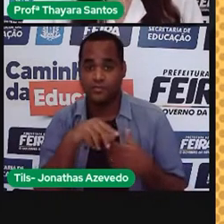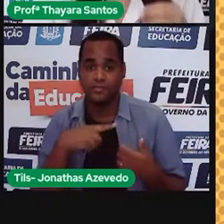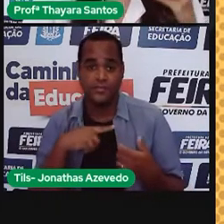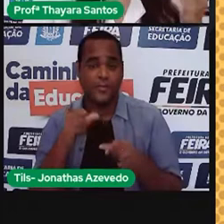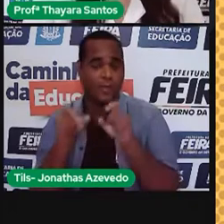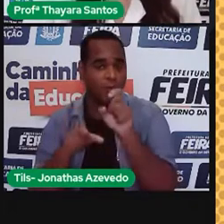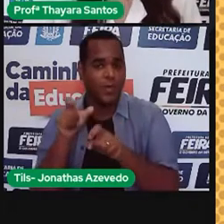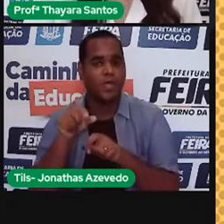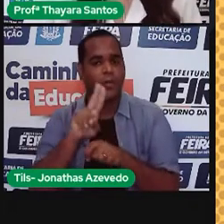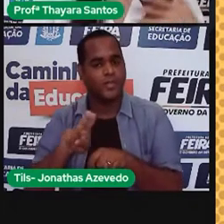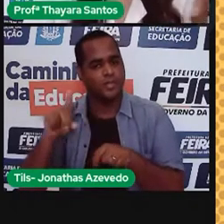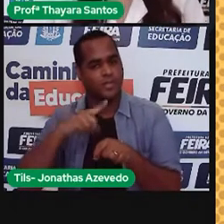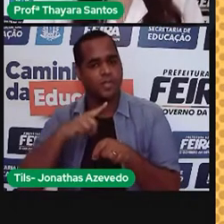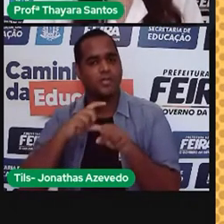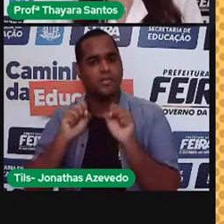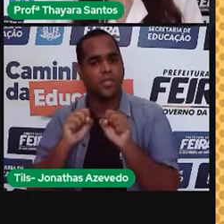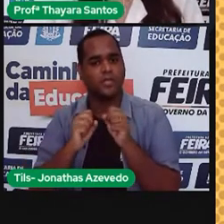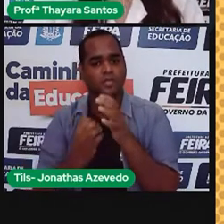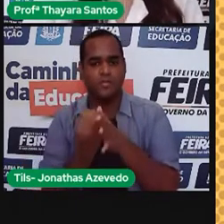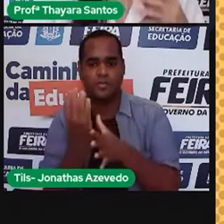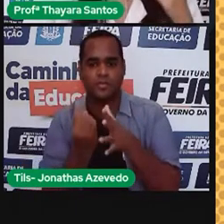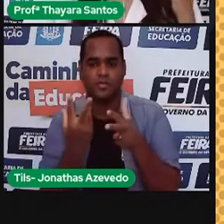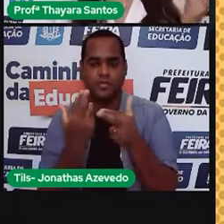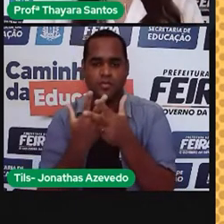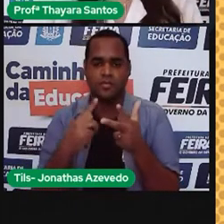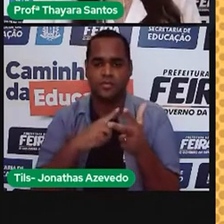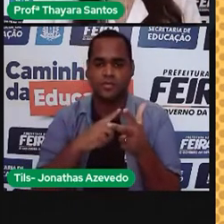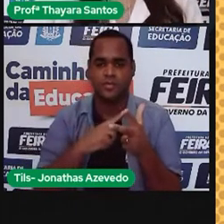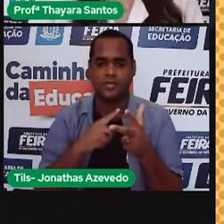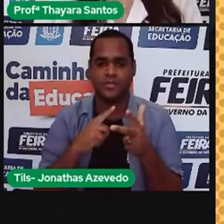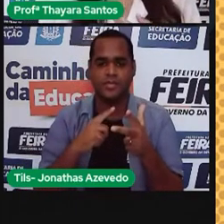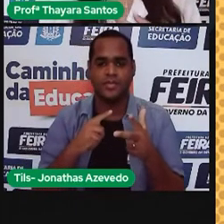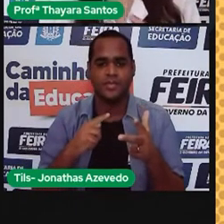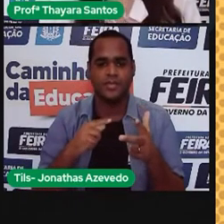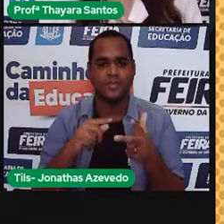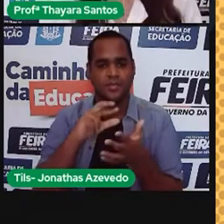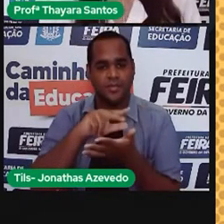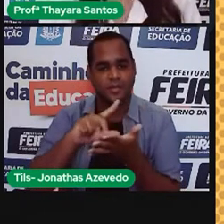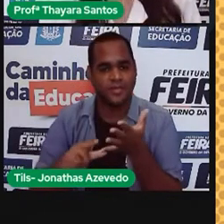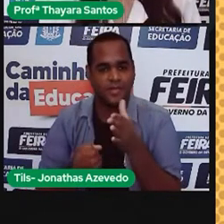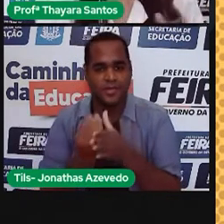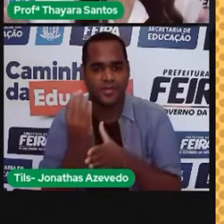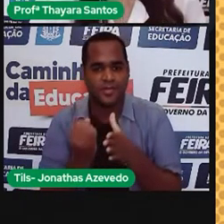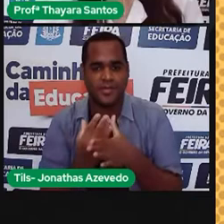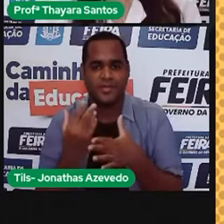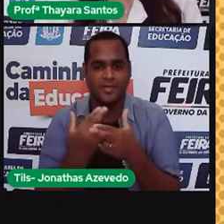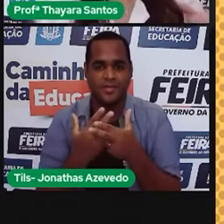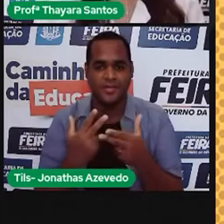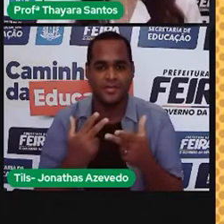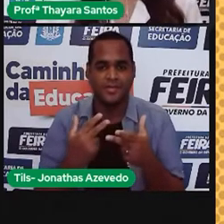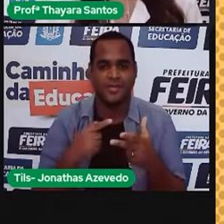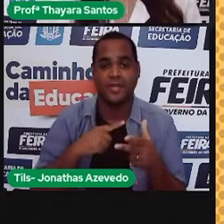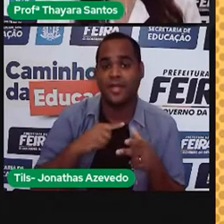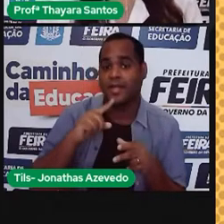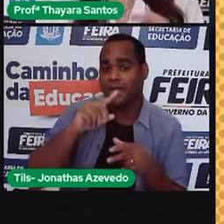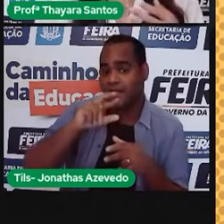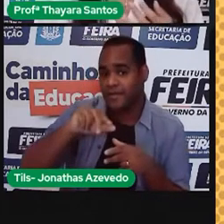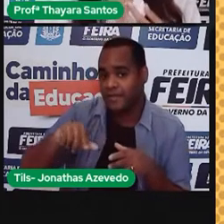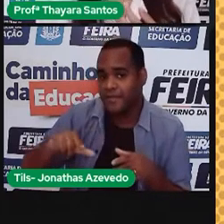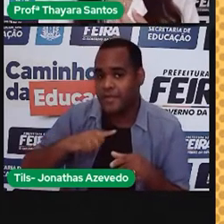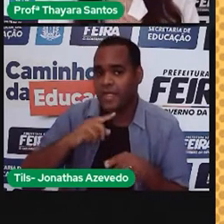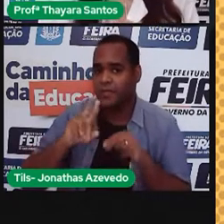Então, não dá para dizer que eles são ruins. A gente utiliza eles na produção de objetos, que a gente utiliza o tempo todo.